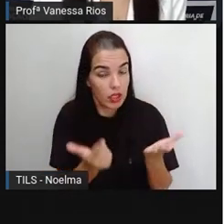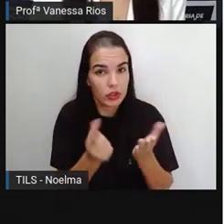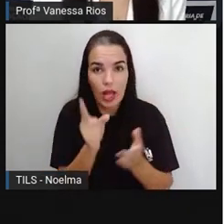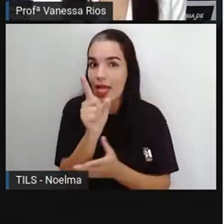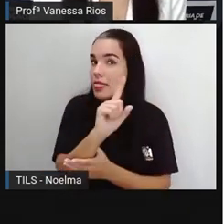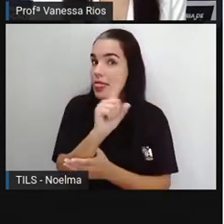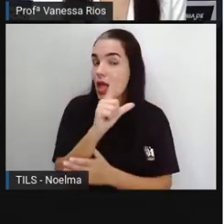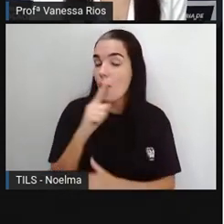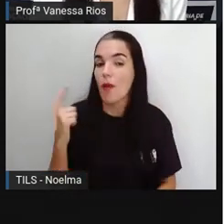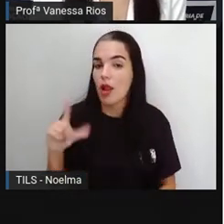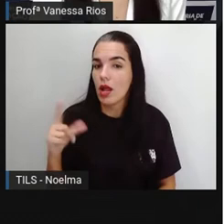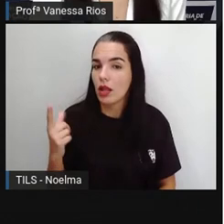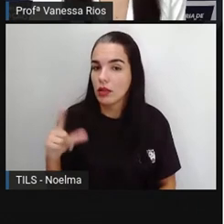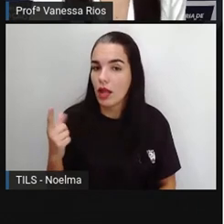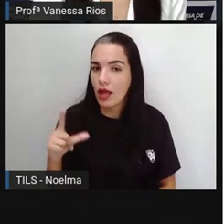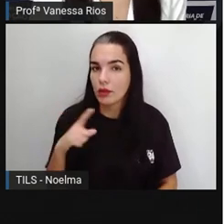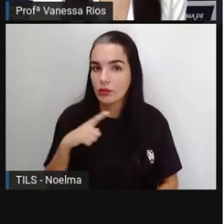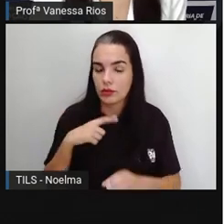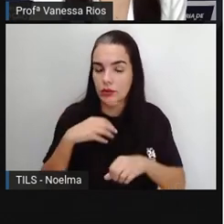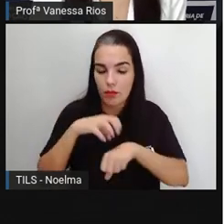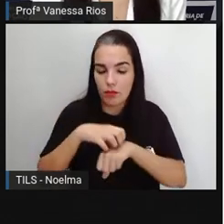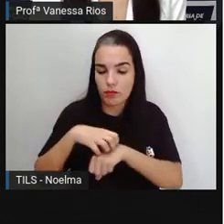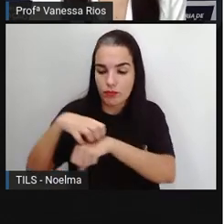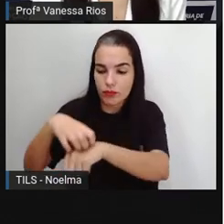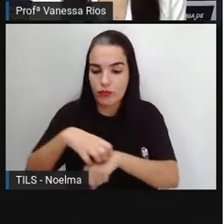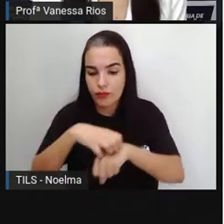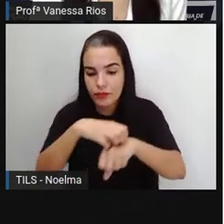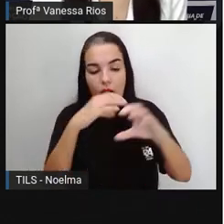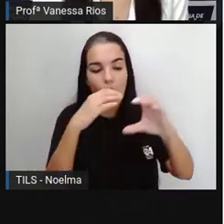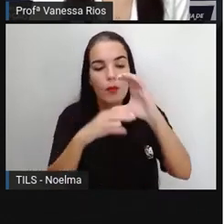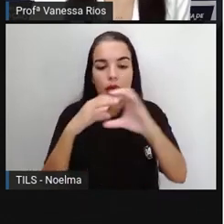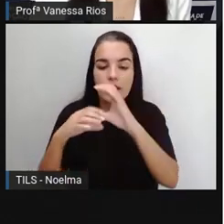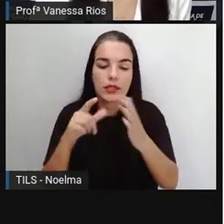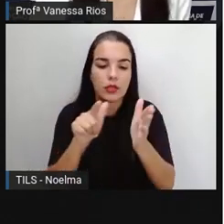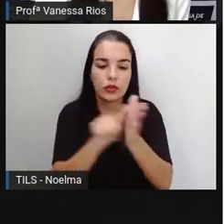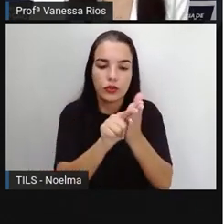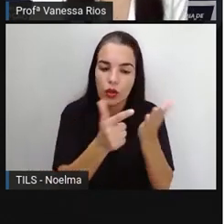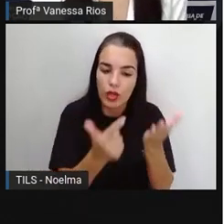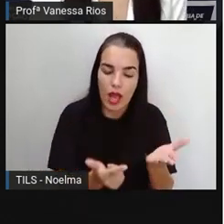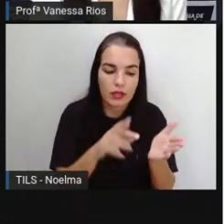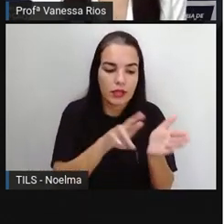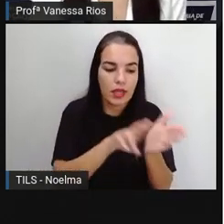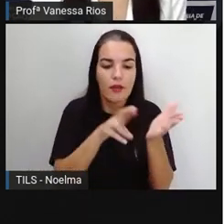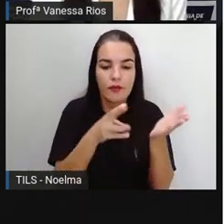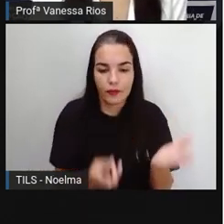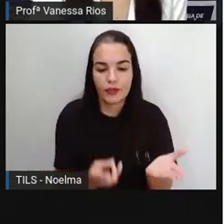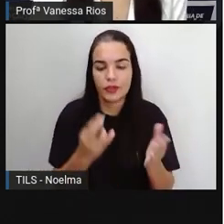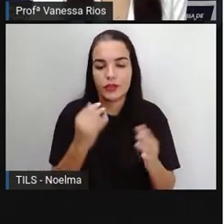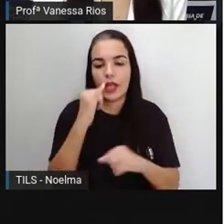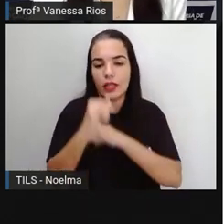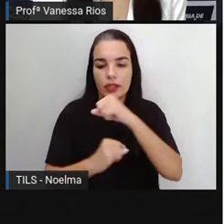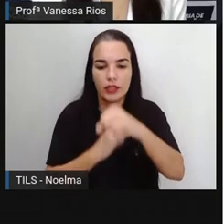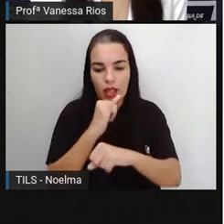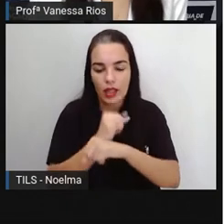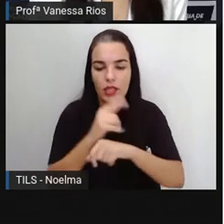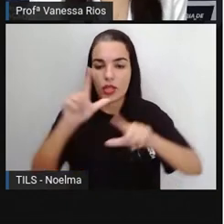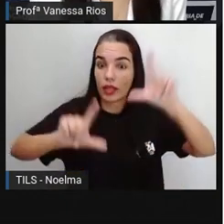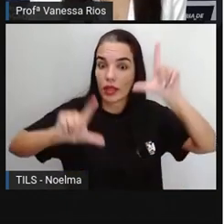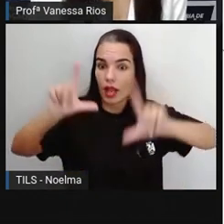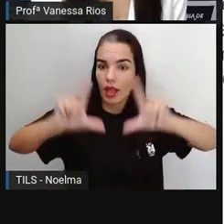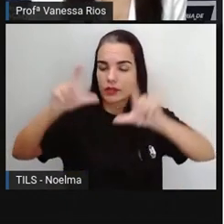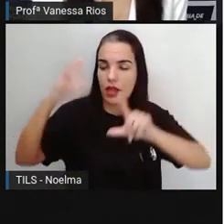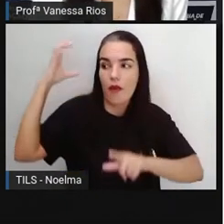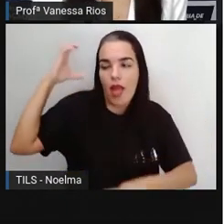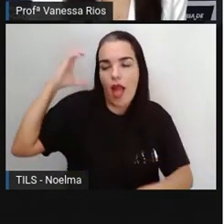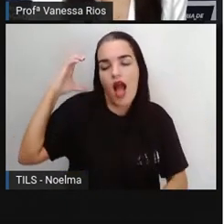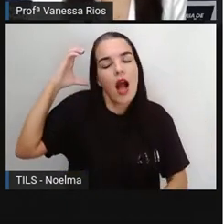veiculado nos meios de comunicação, como jornais, revistas, televisão, internet, rádio, dentre